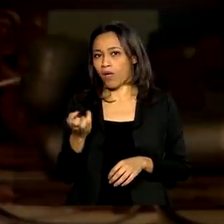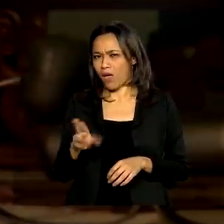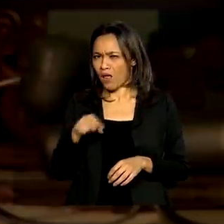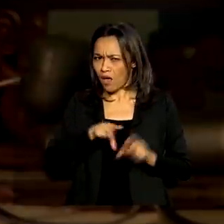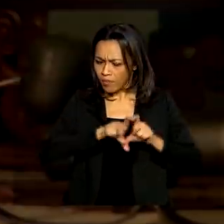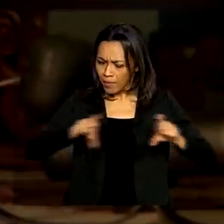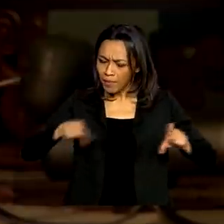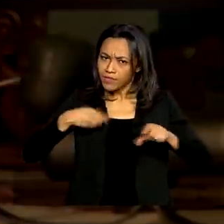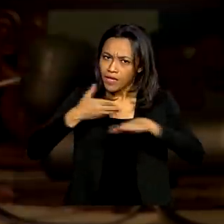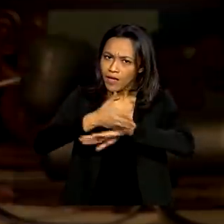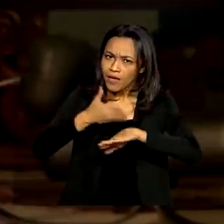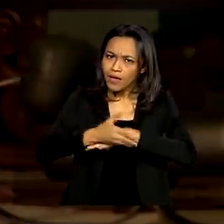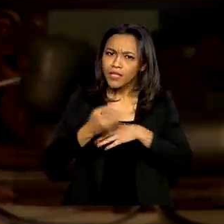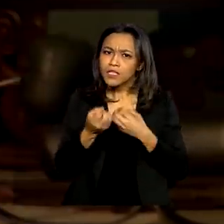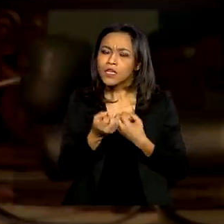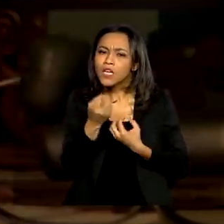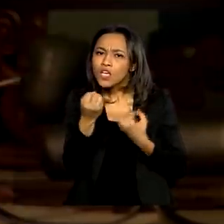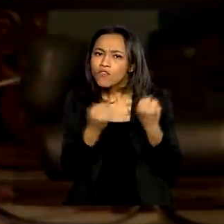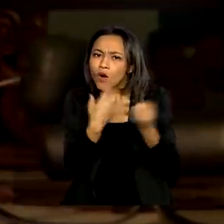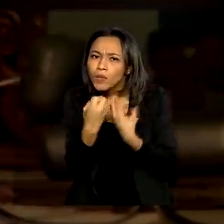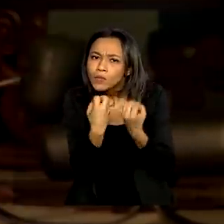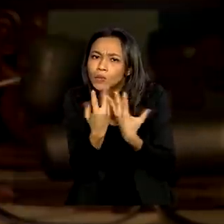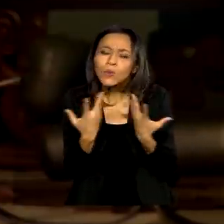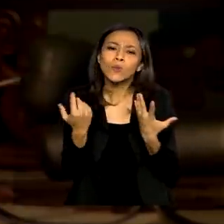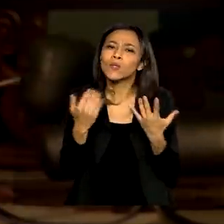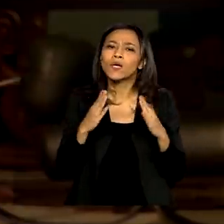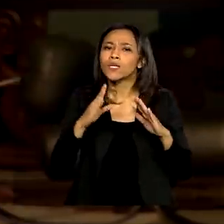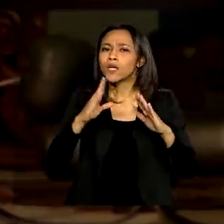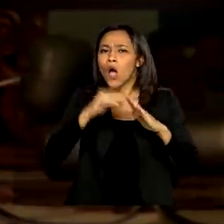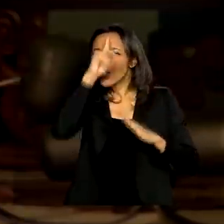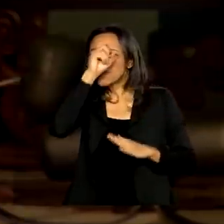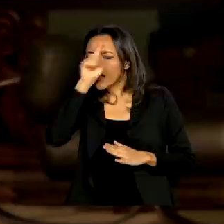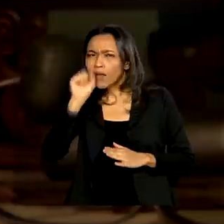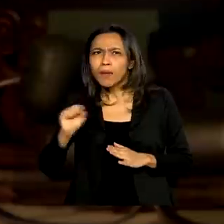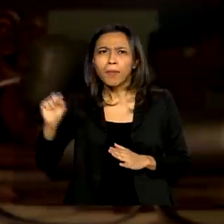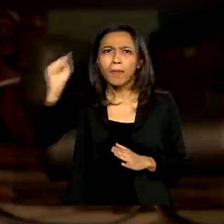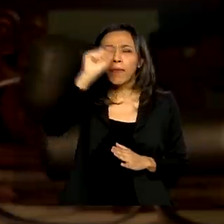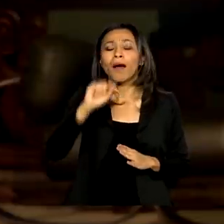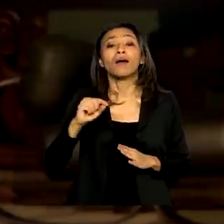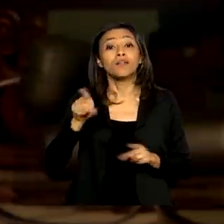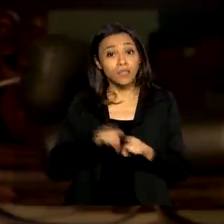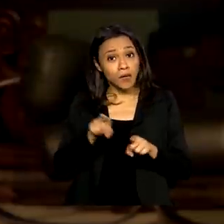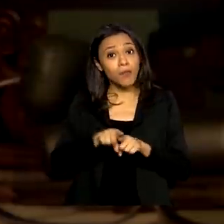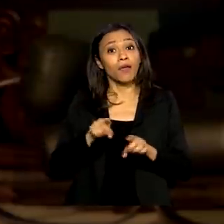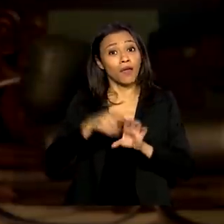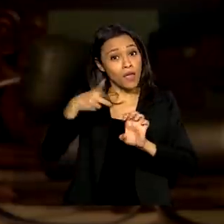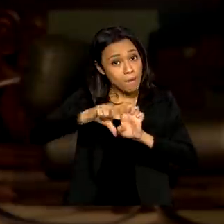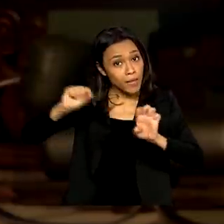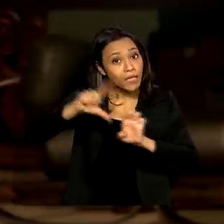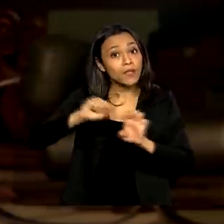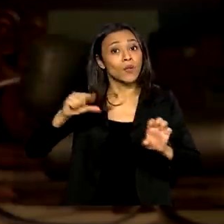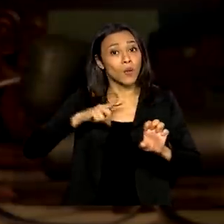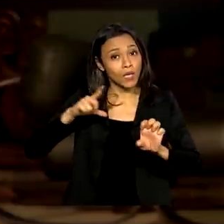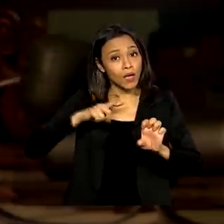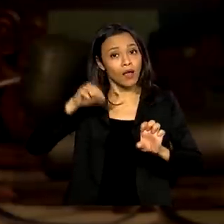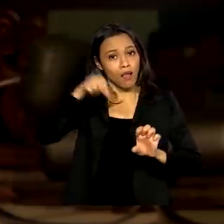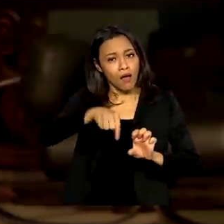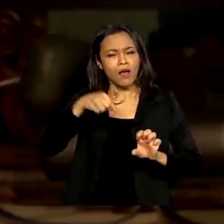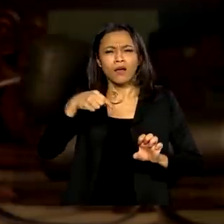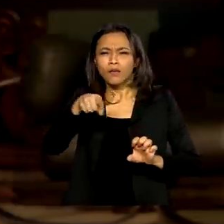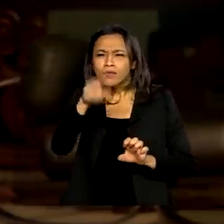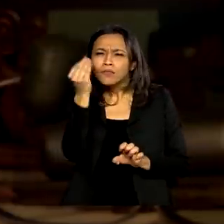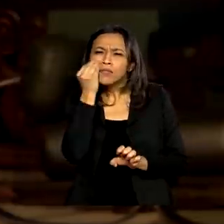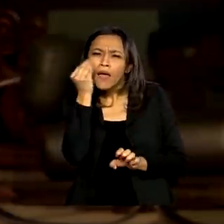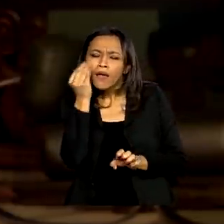as informações sobre os hospitais que estão participando, muitas oportunidades para empreendedores também, quem quiser detalhes a respeito dos